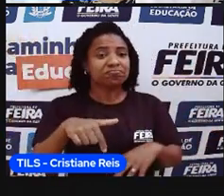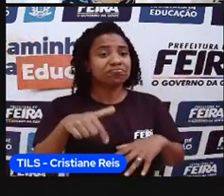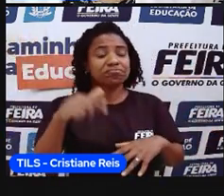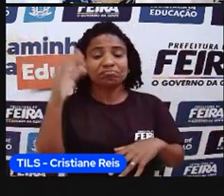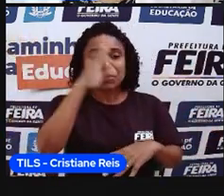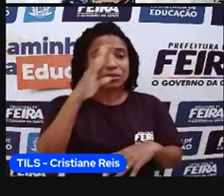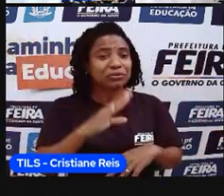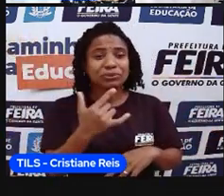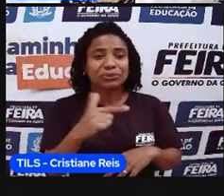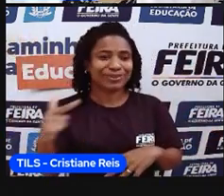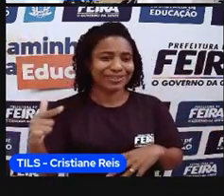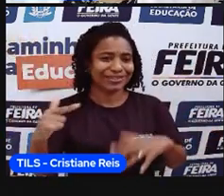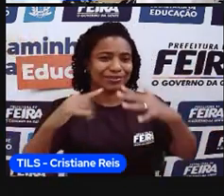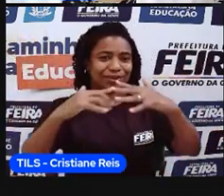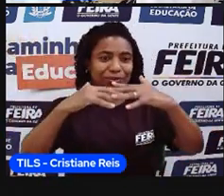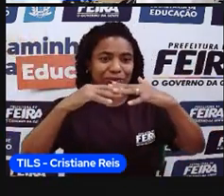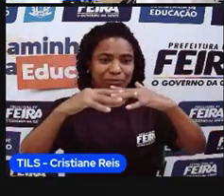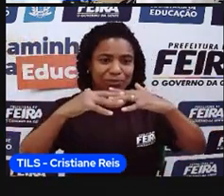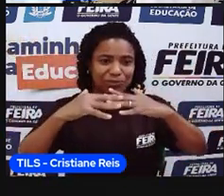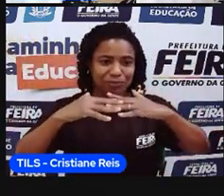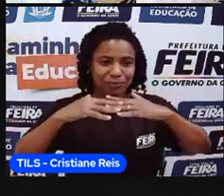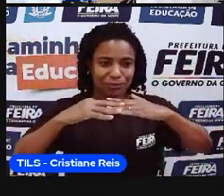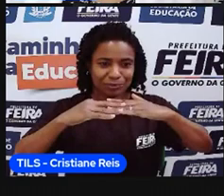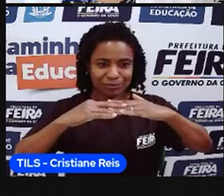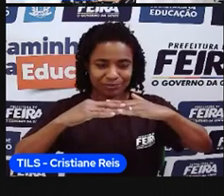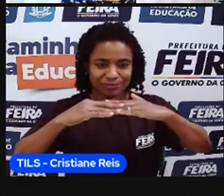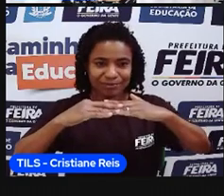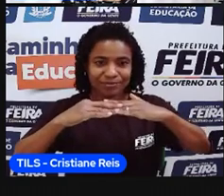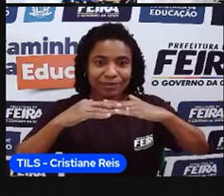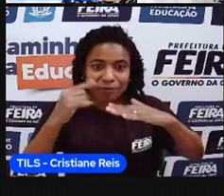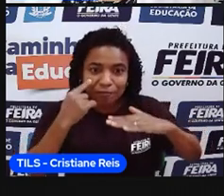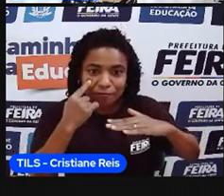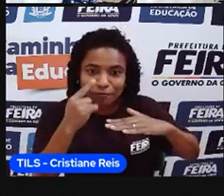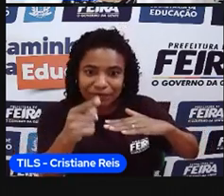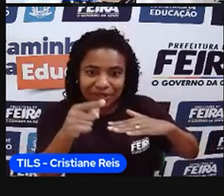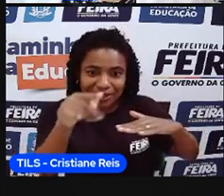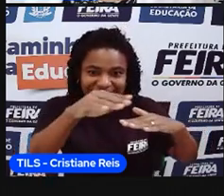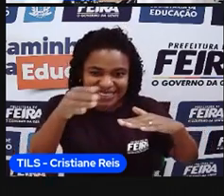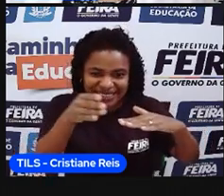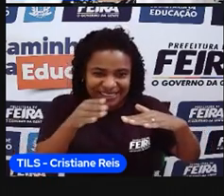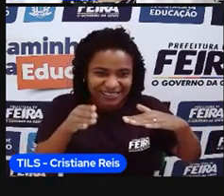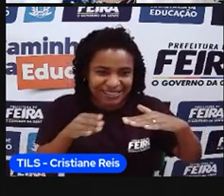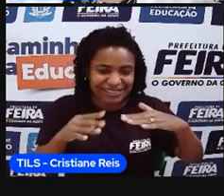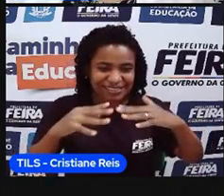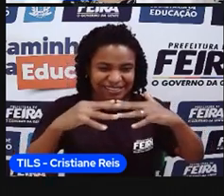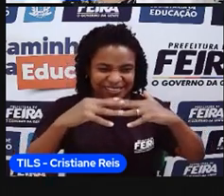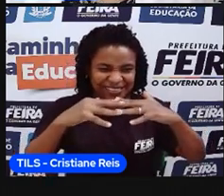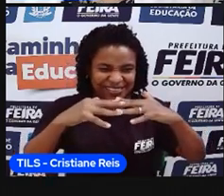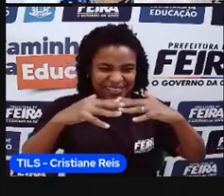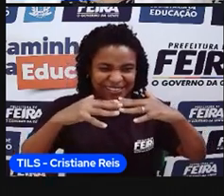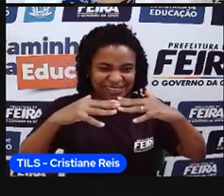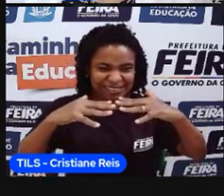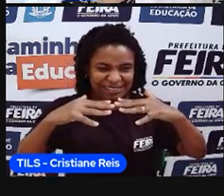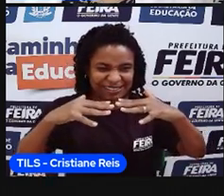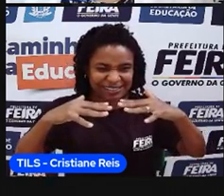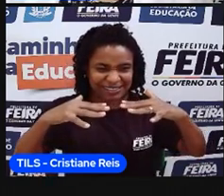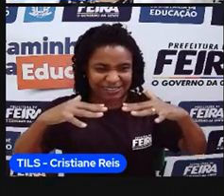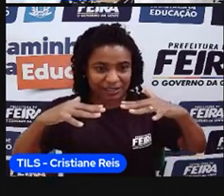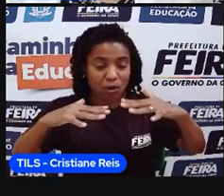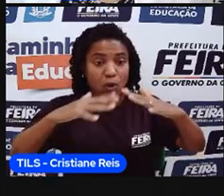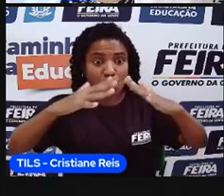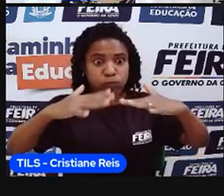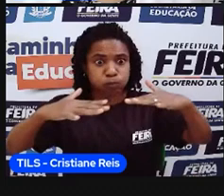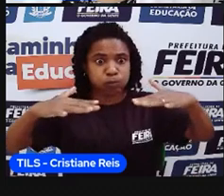das placas, né? Aqui, uma área de encontro, tá vendo? Ou do afastamento das placas ou do deslizamento das placas.